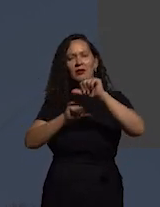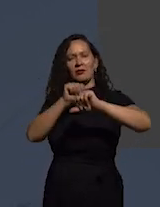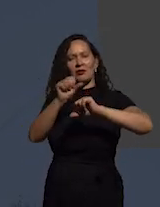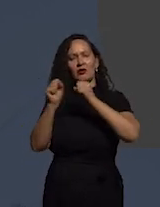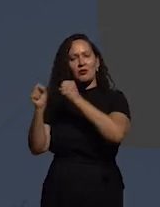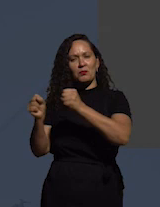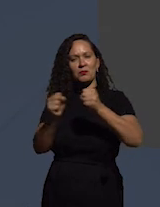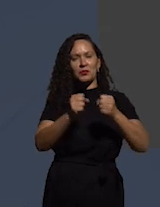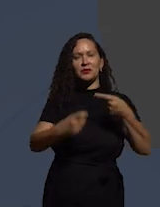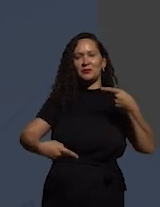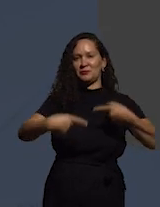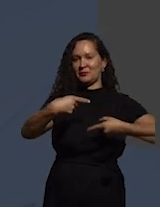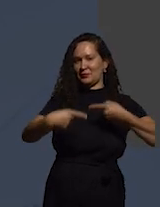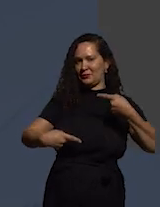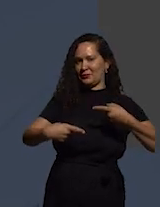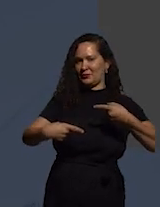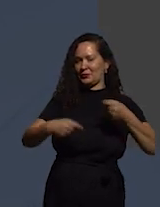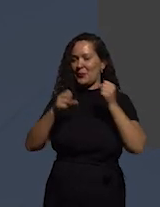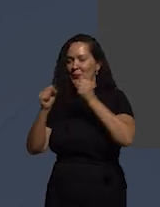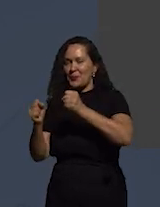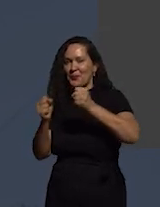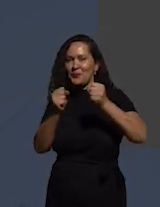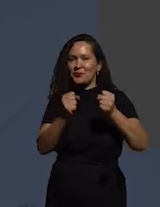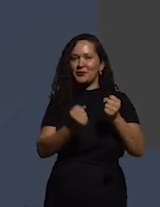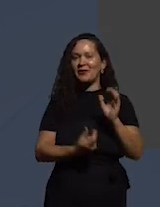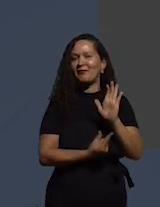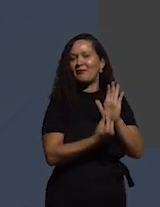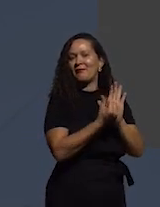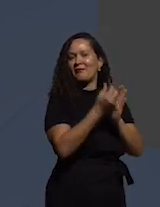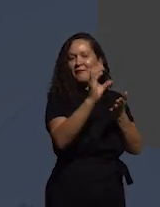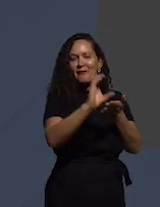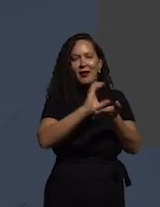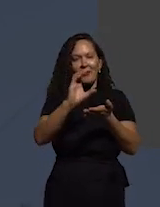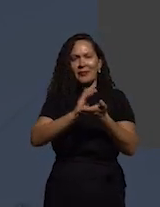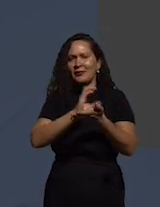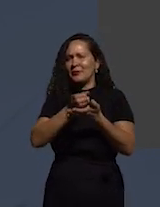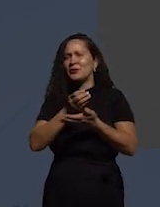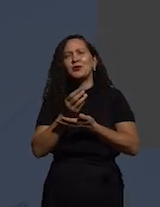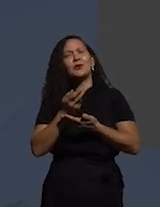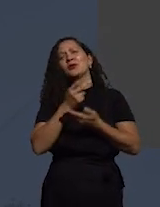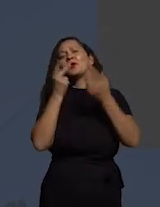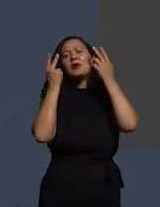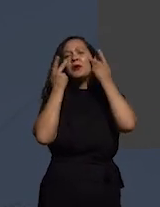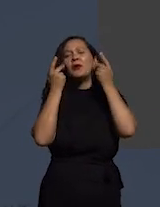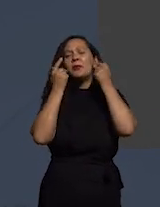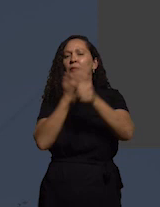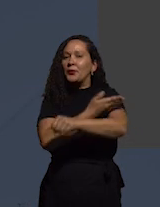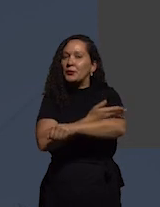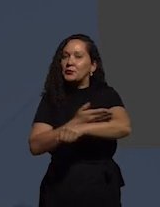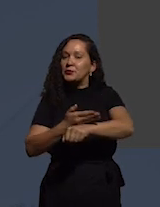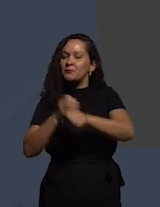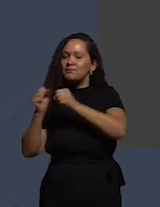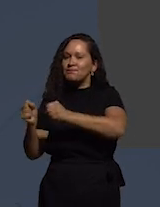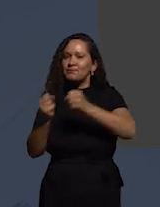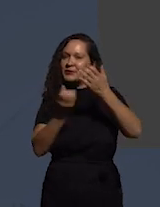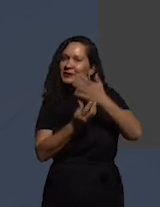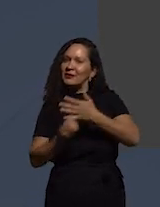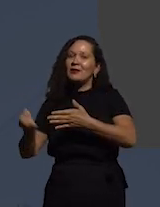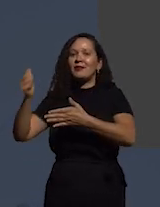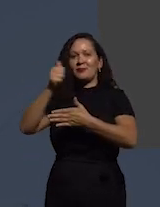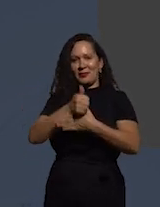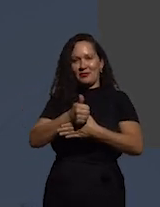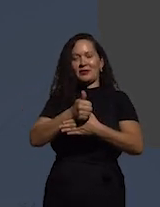político por poder financeiro frequentemente. Então, o poder é um privilégio e este privilégio é